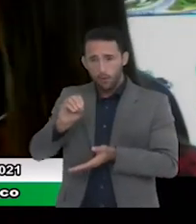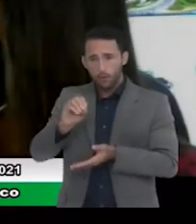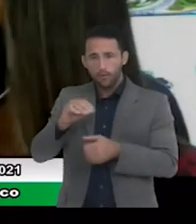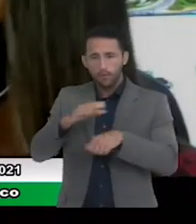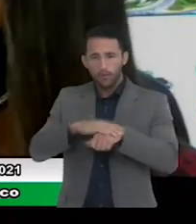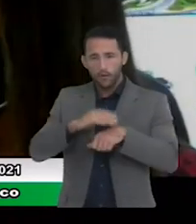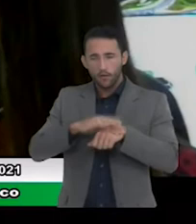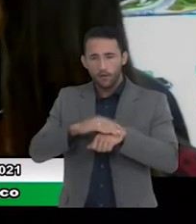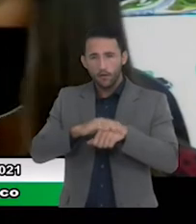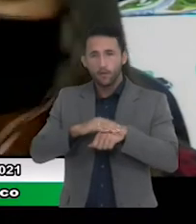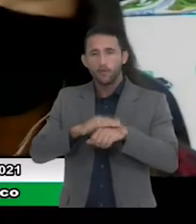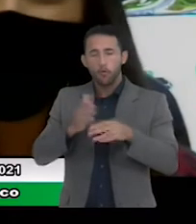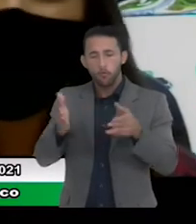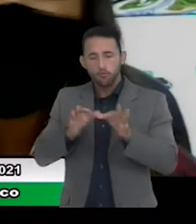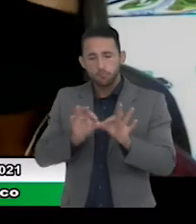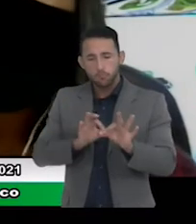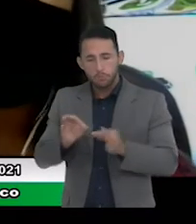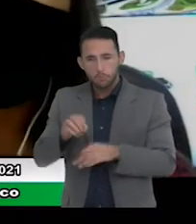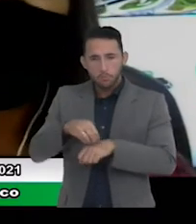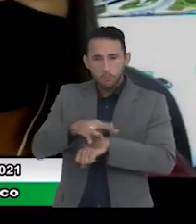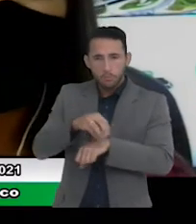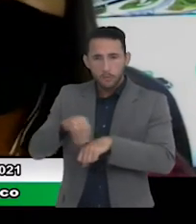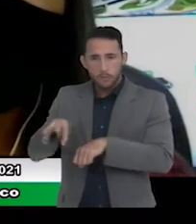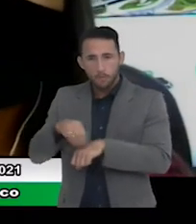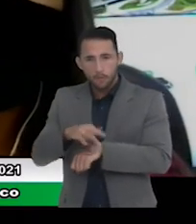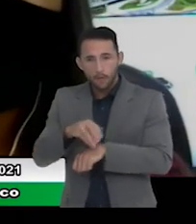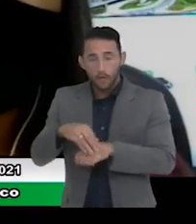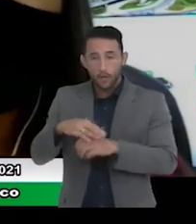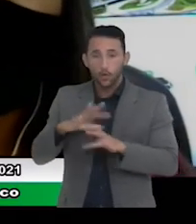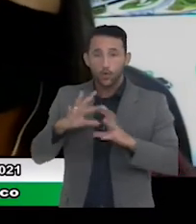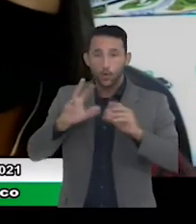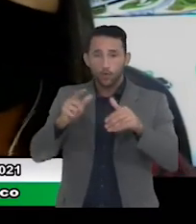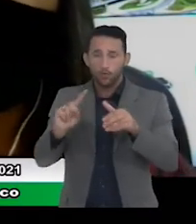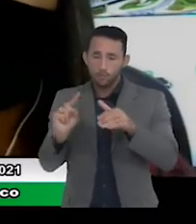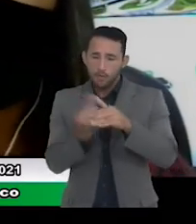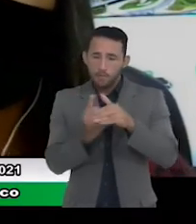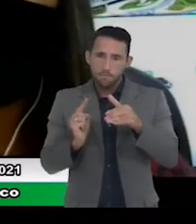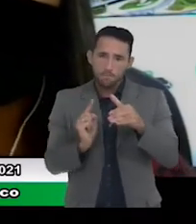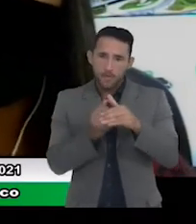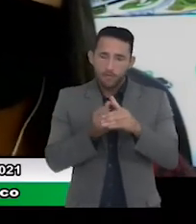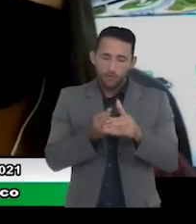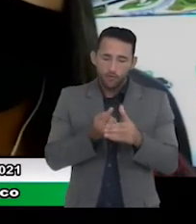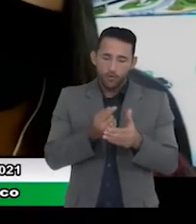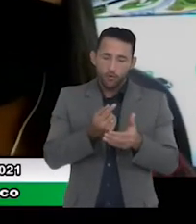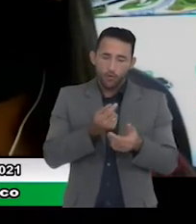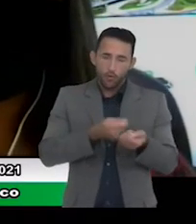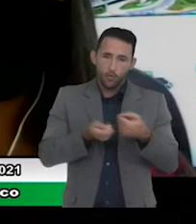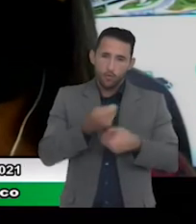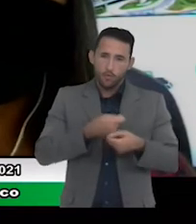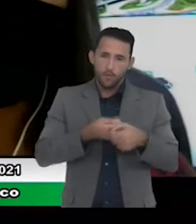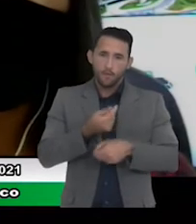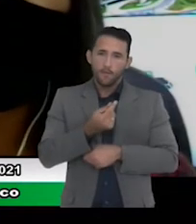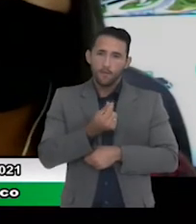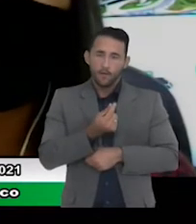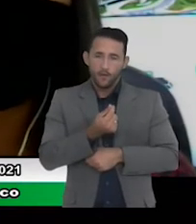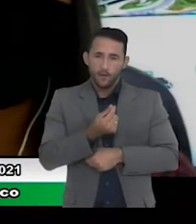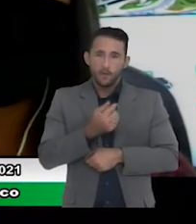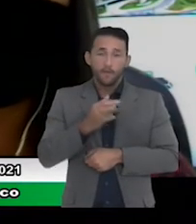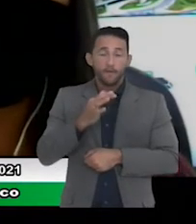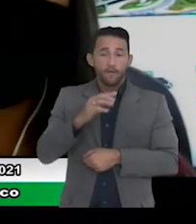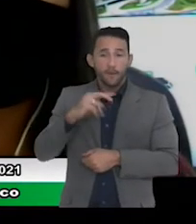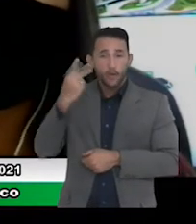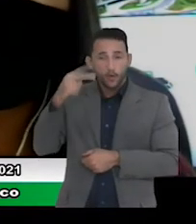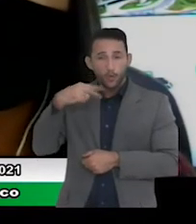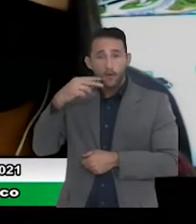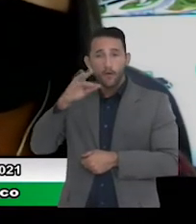parabéns obrigada pela parceria a todos os membros da Comissão de Economia e Finanças vereador Fábio Chirinhã